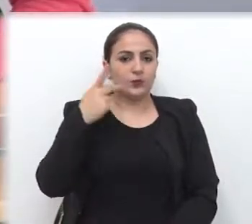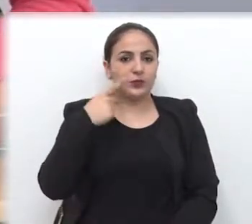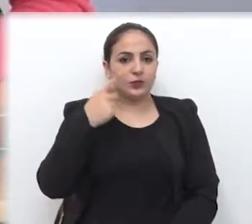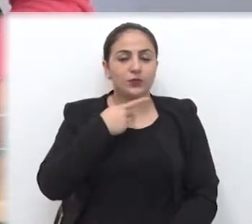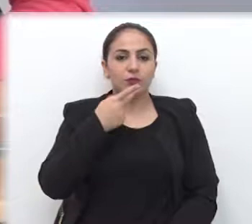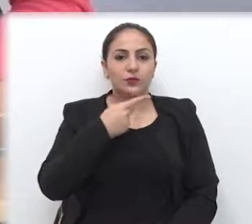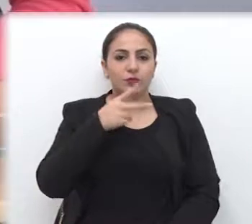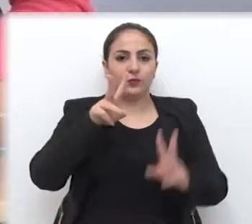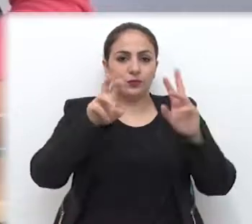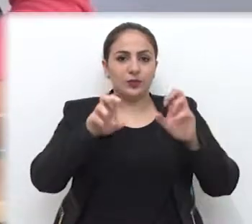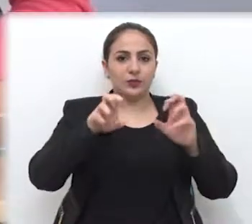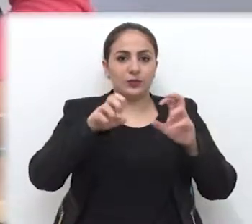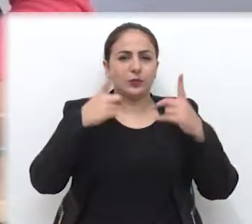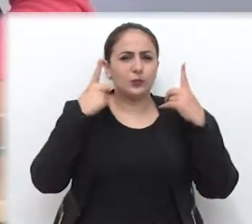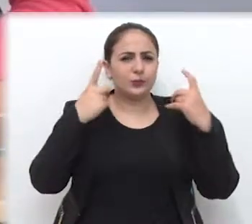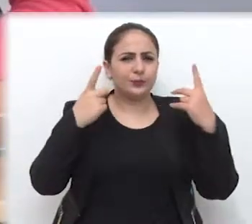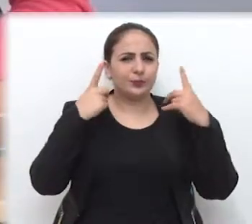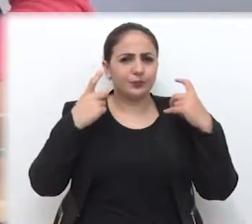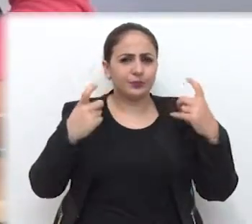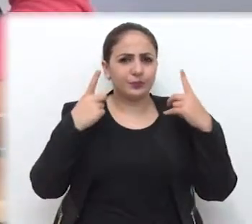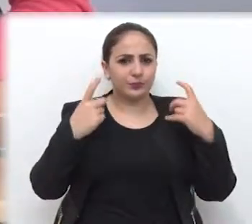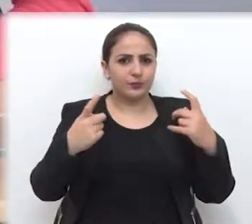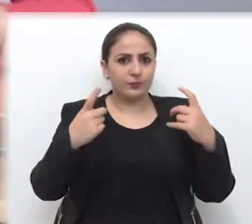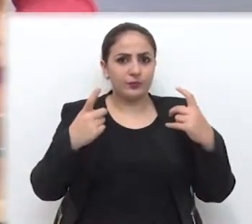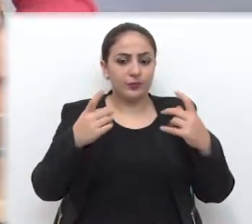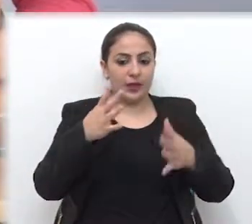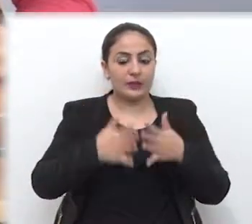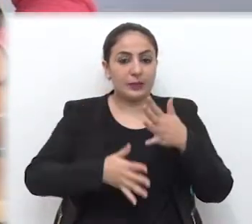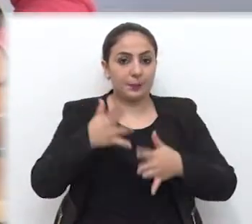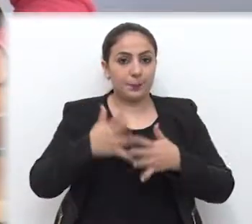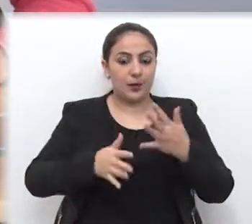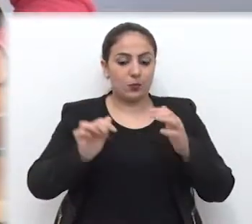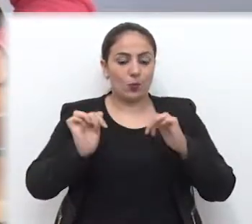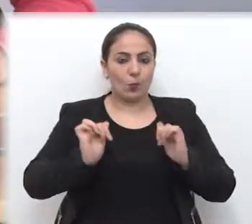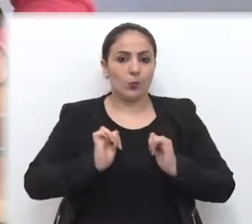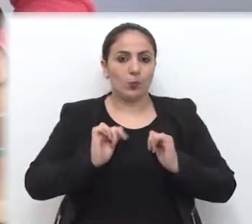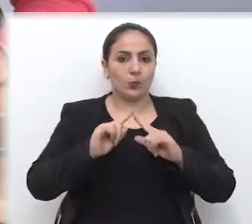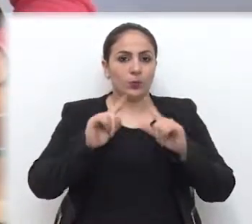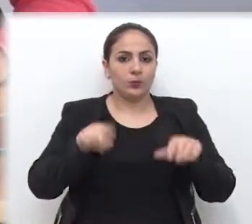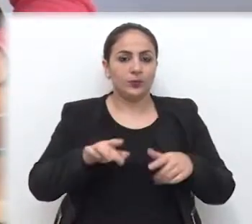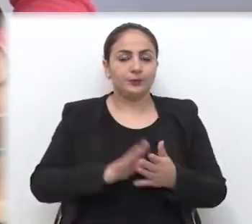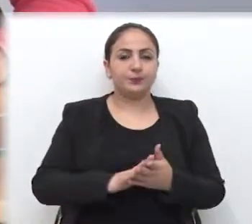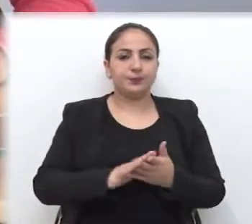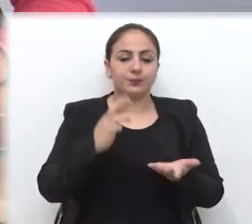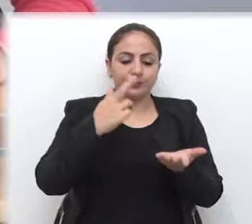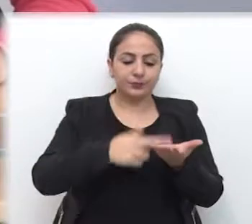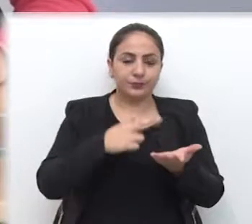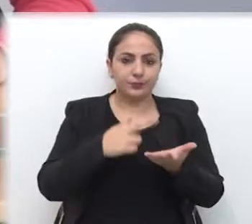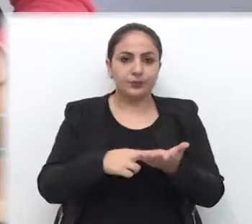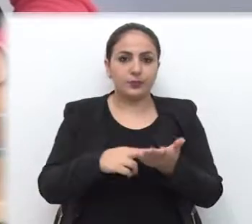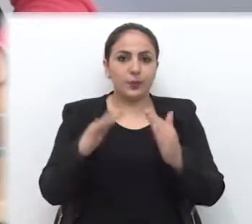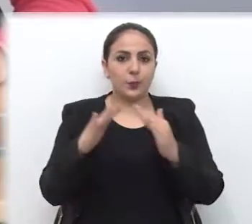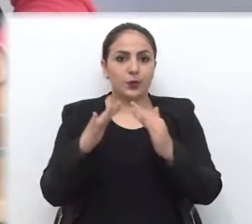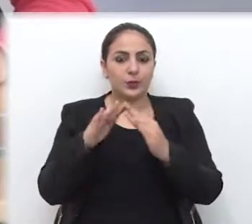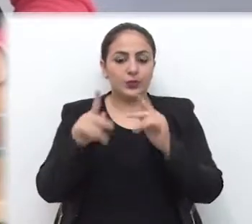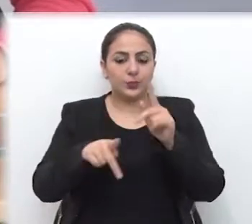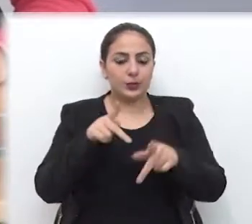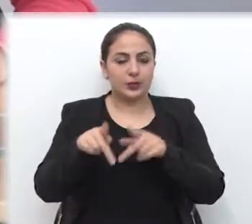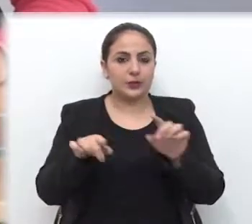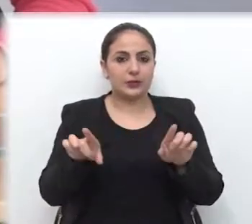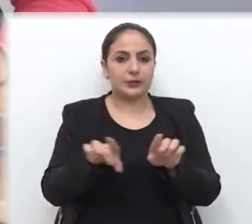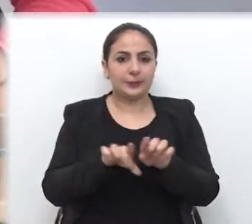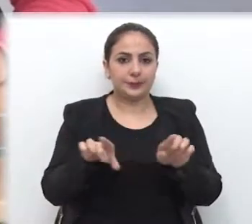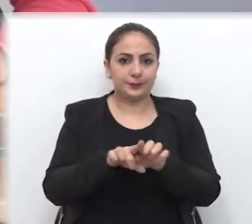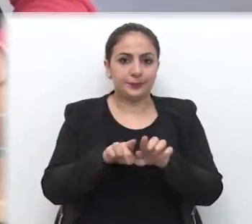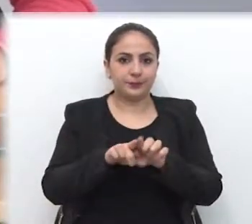vereador falou sobre a perturbação do sossego público, a regularização de moradias populares e também o processo de